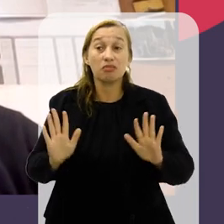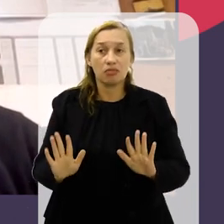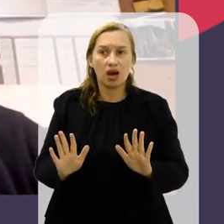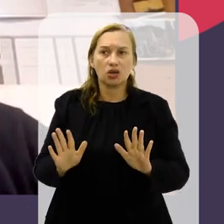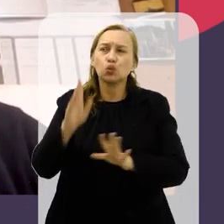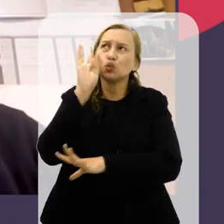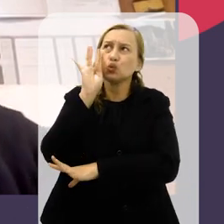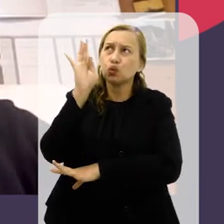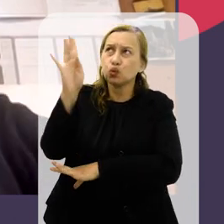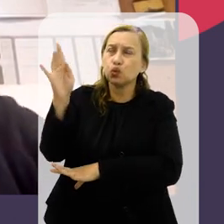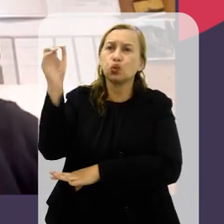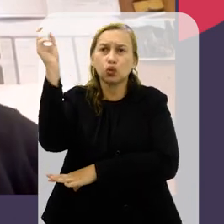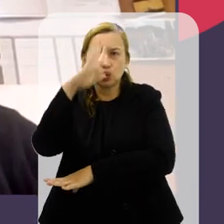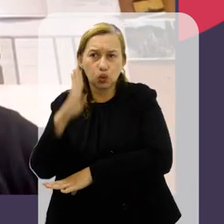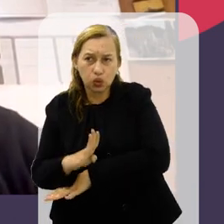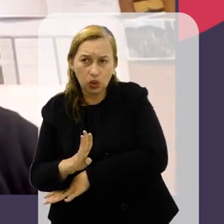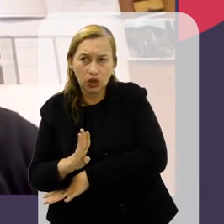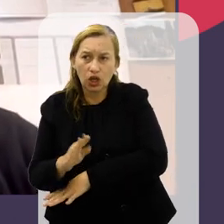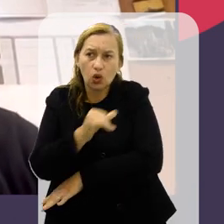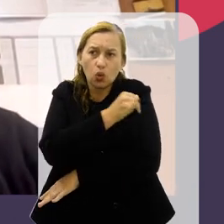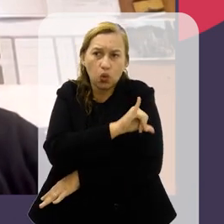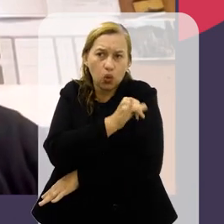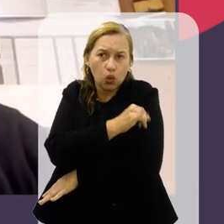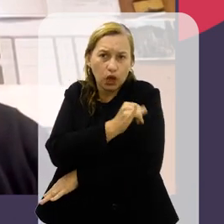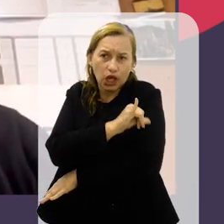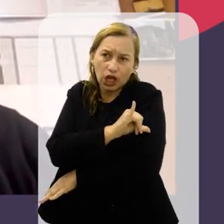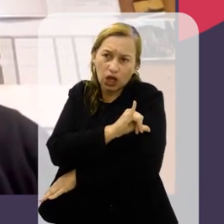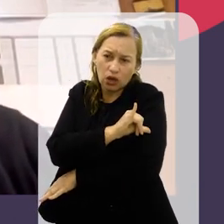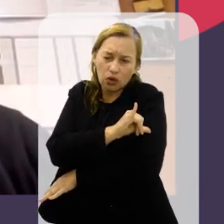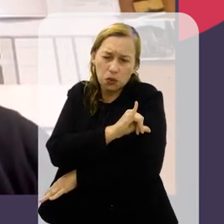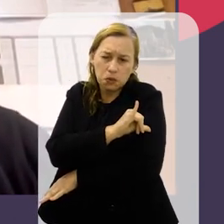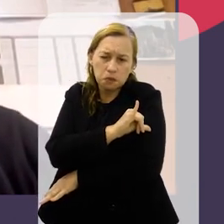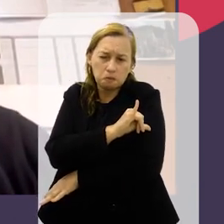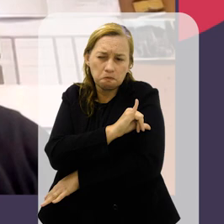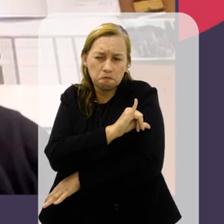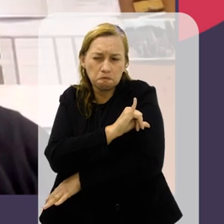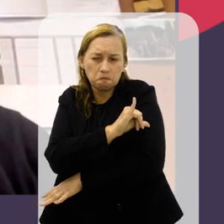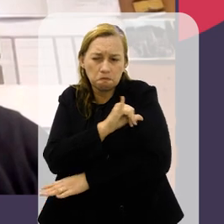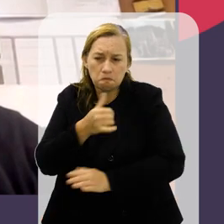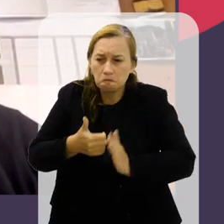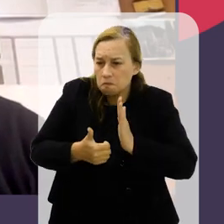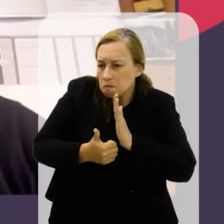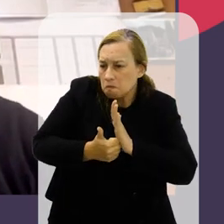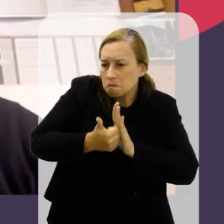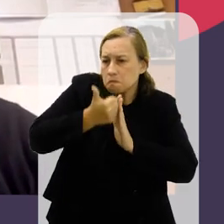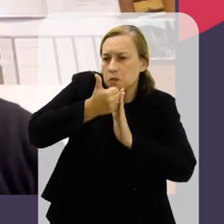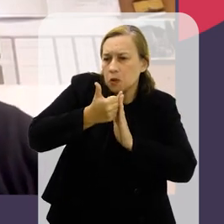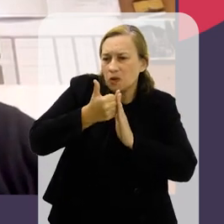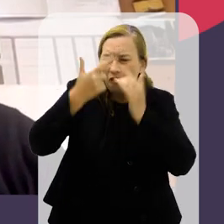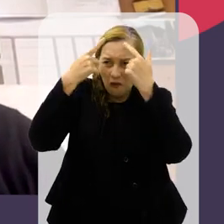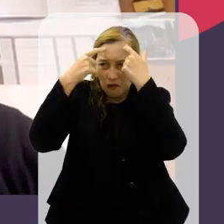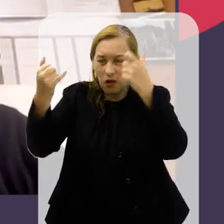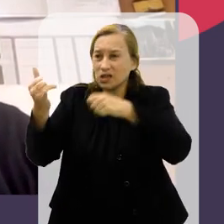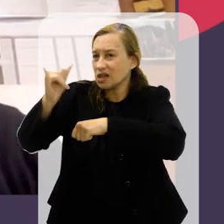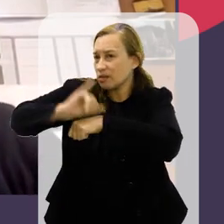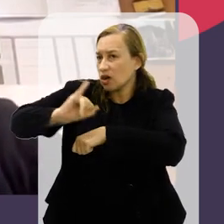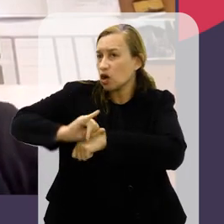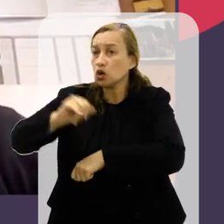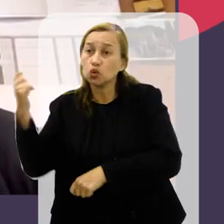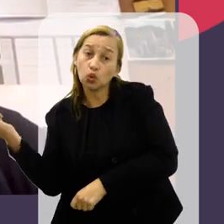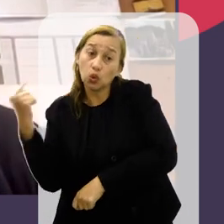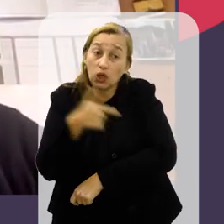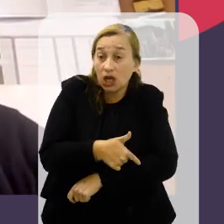Então, mas ainda assim, no imaginário brasileiro, o Rio ocupa esse lugar perverso de uma capital mais